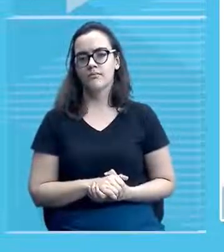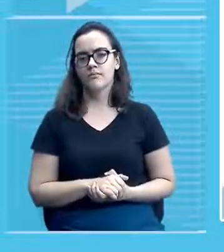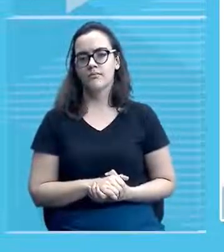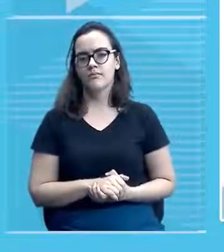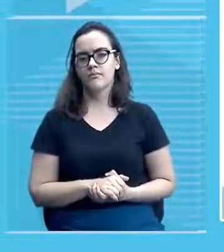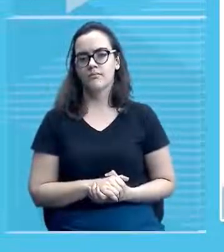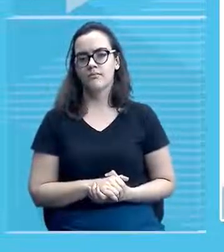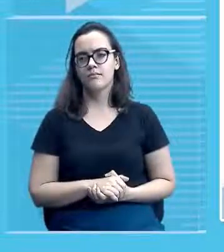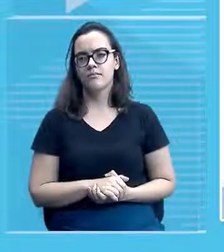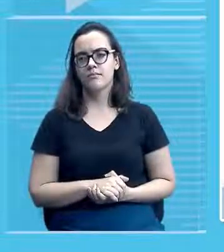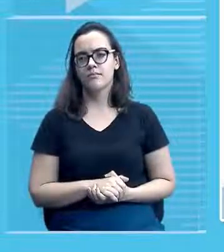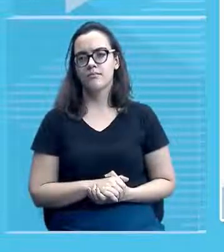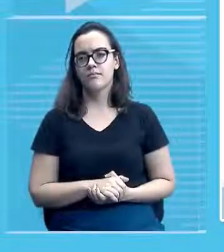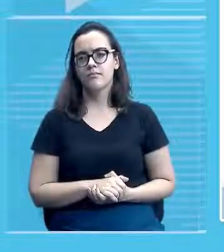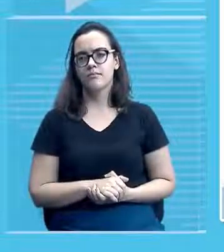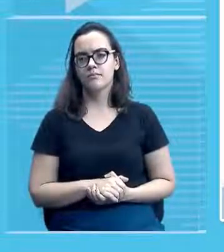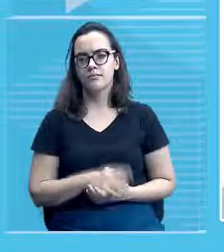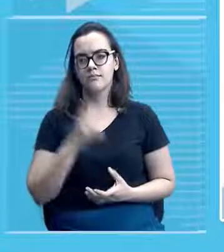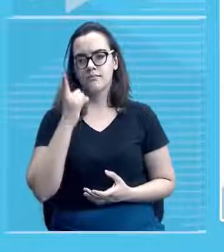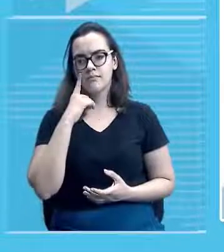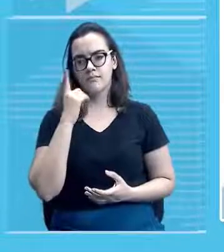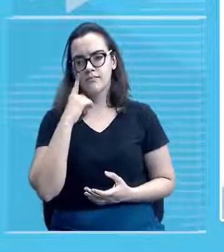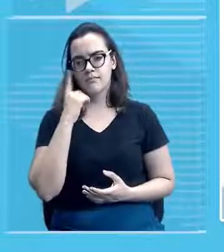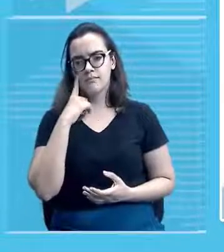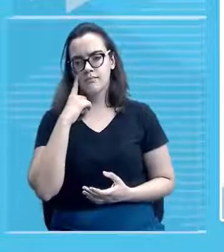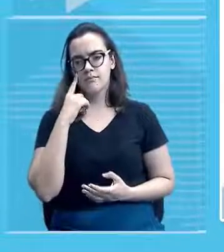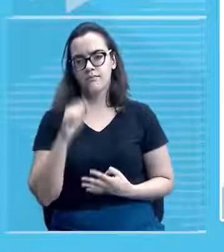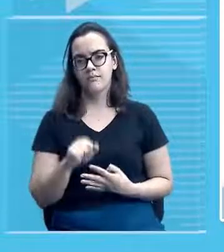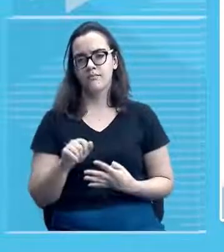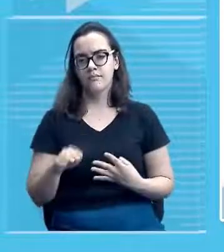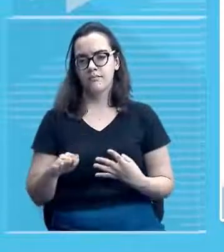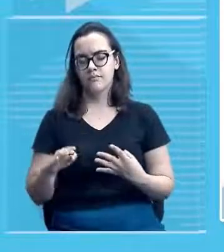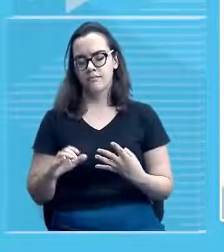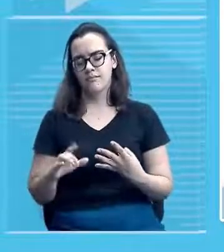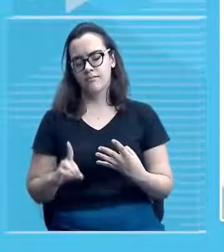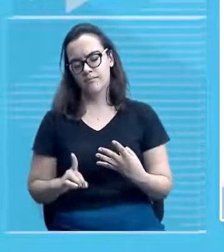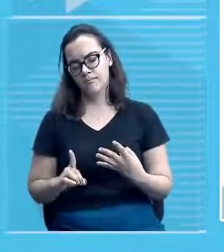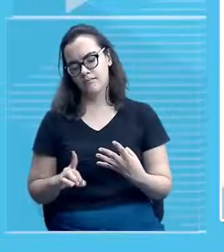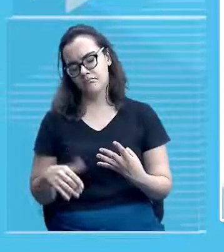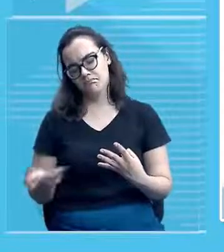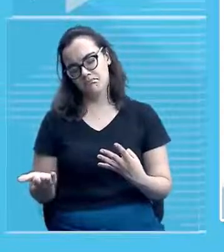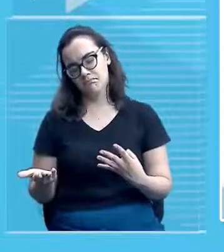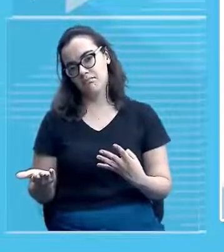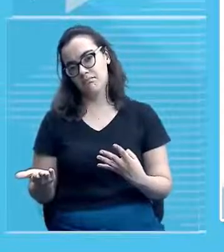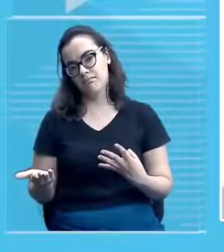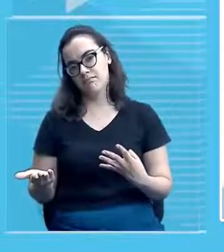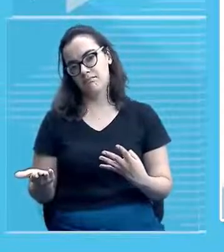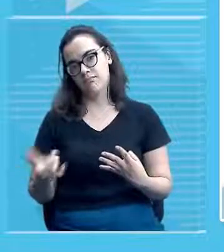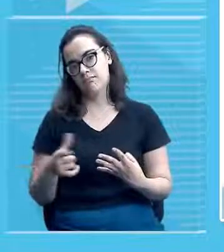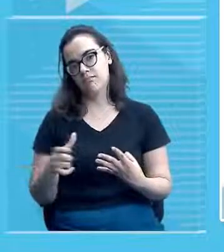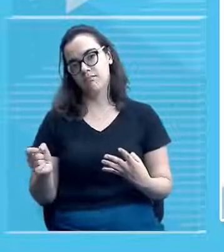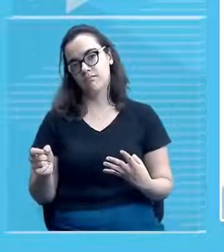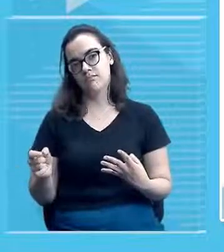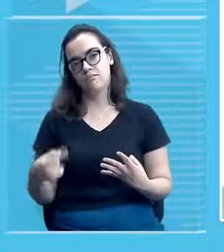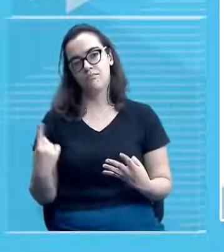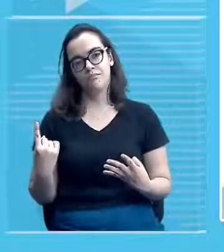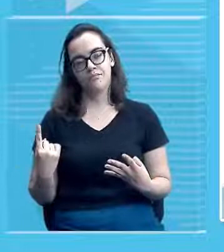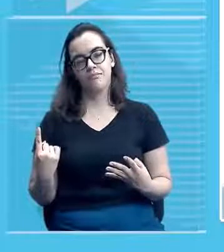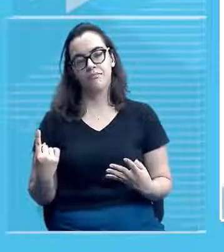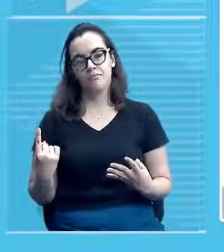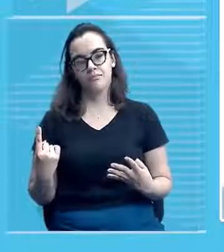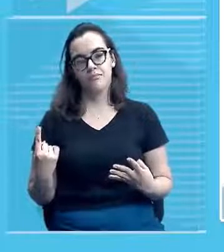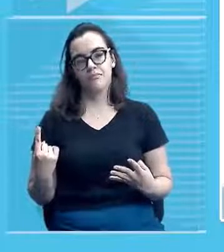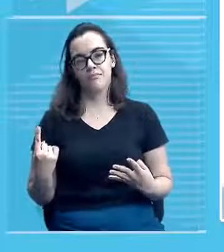1, 2, 4 e 6 ou é a letra D onde nós temos os itens 1, 2,